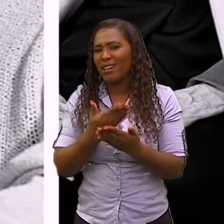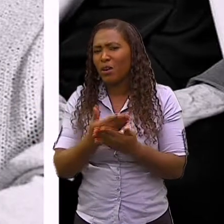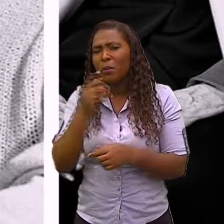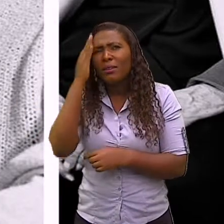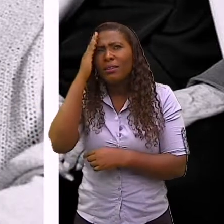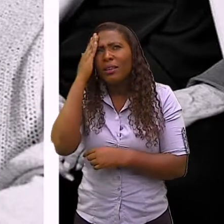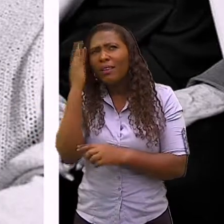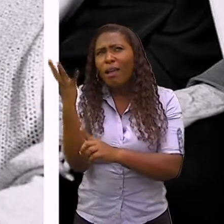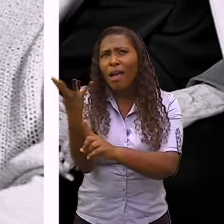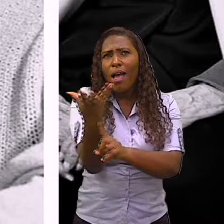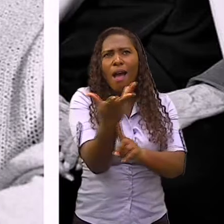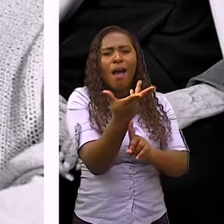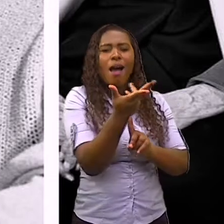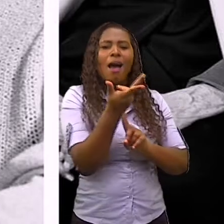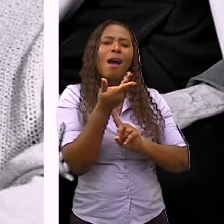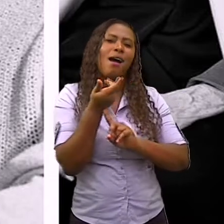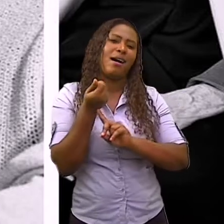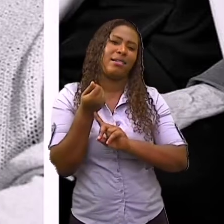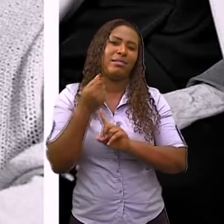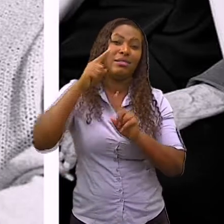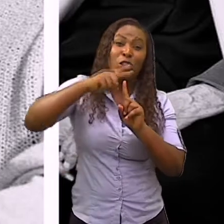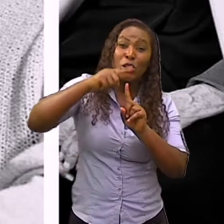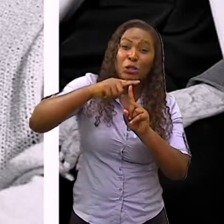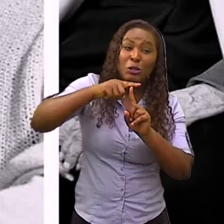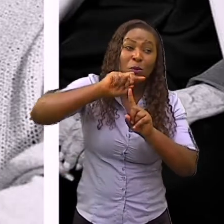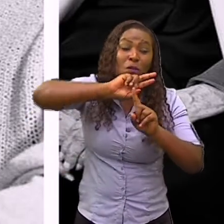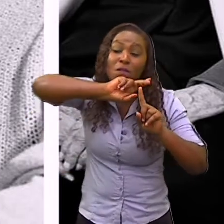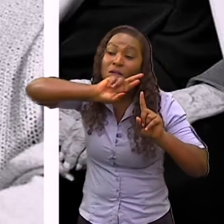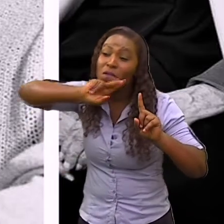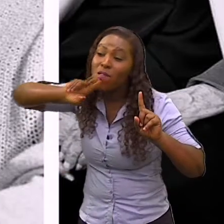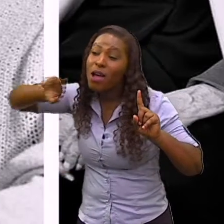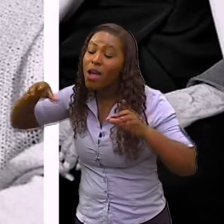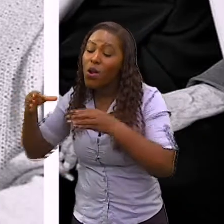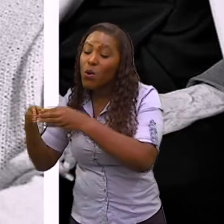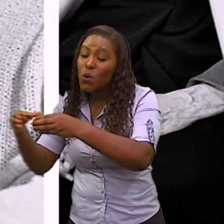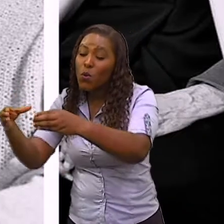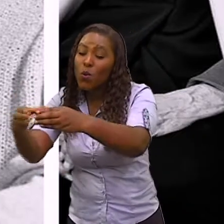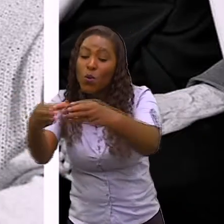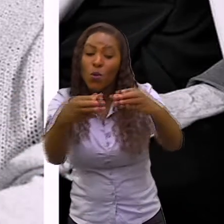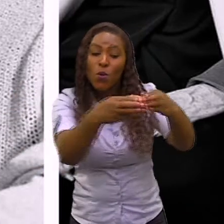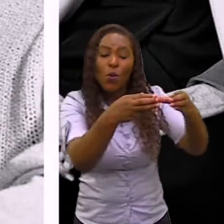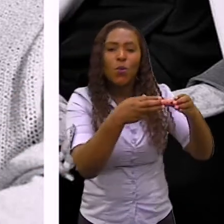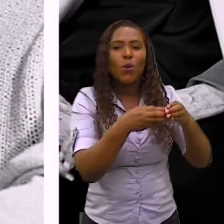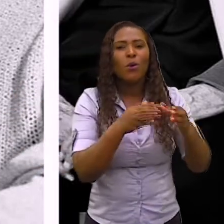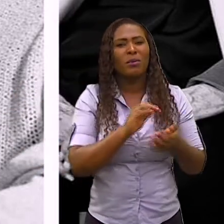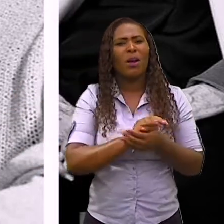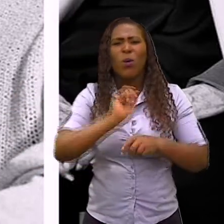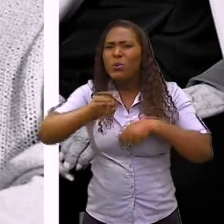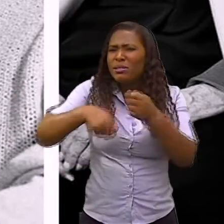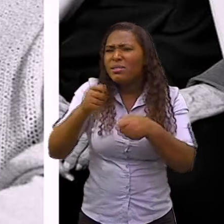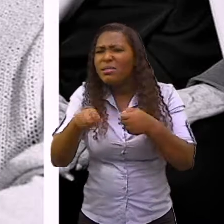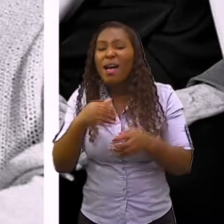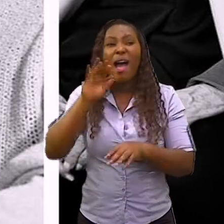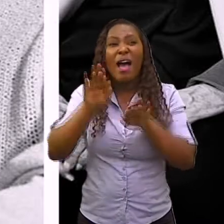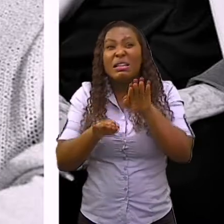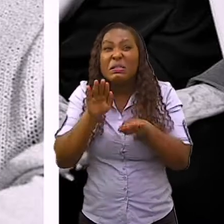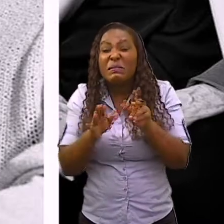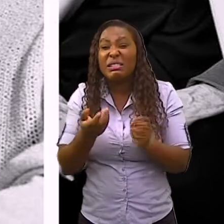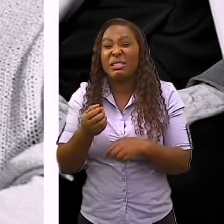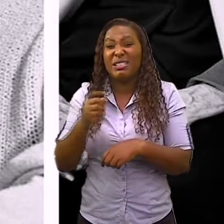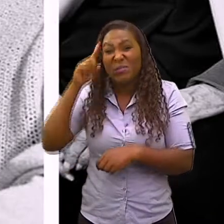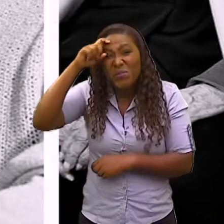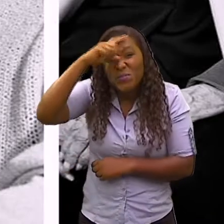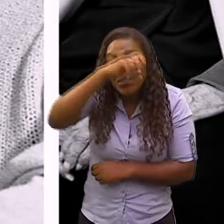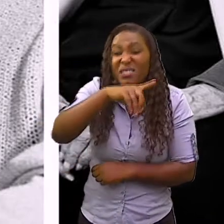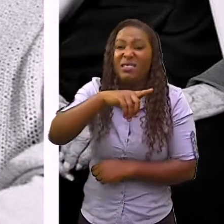entender também dos movimentos artísticos. Os nomes podem parecer grandes, podem parecer esquisitos, mas